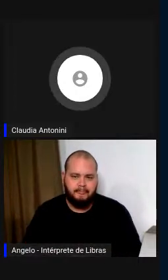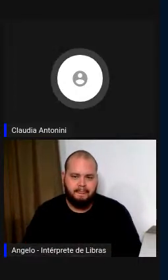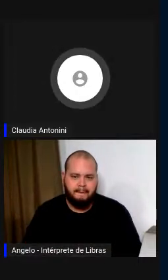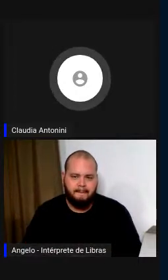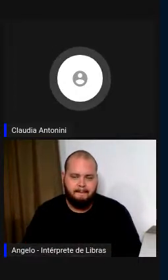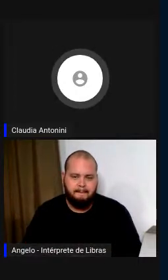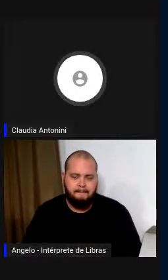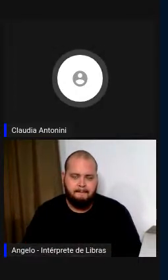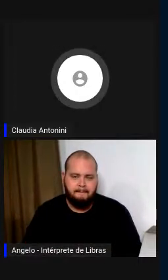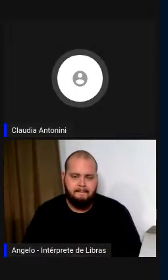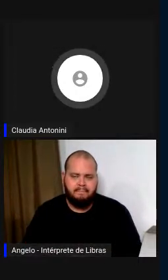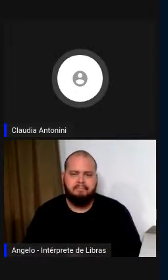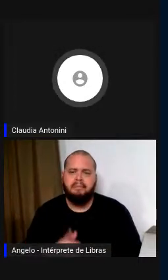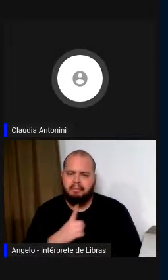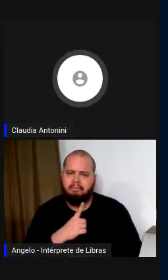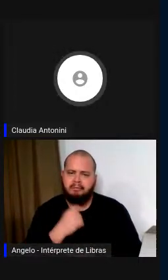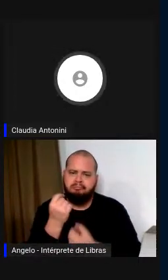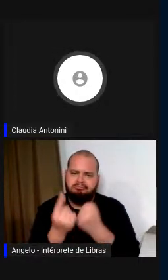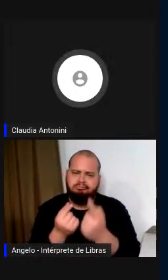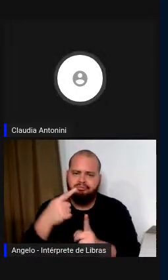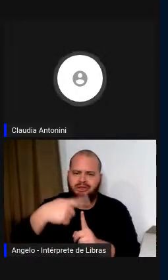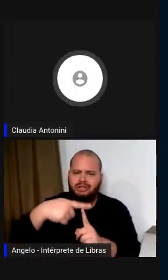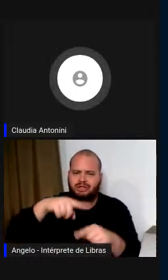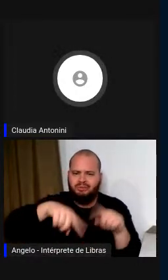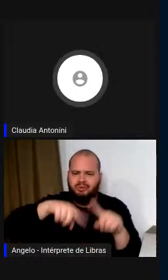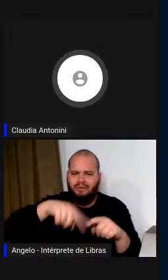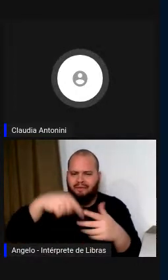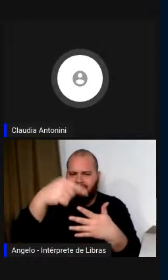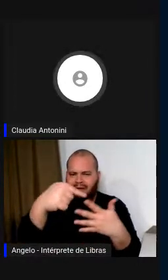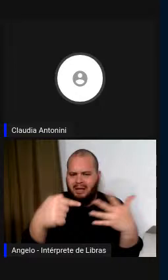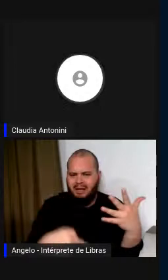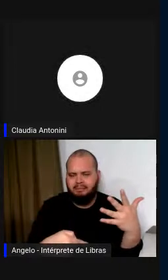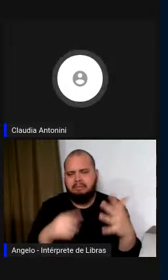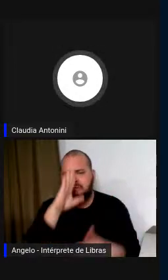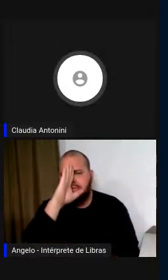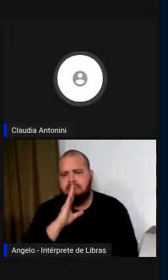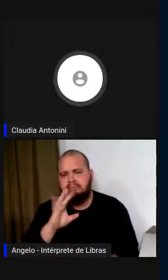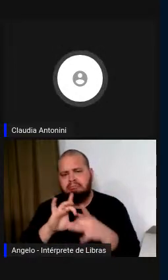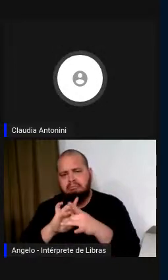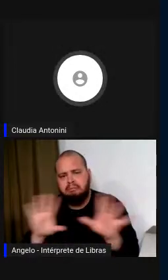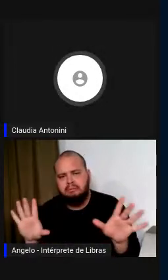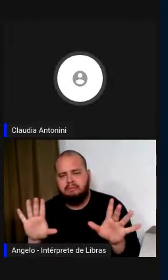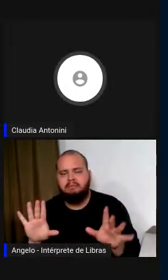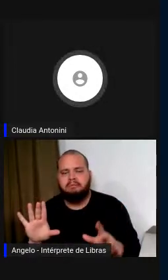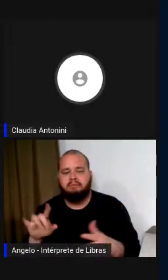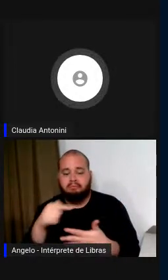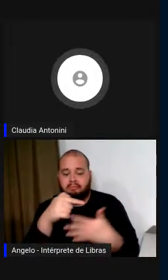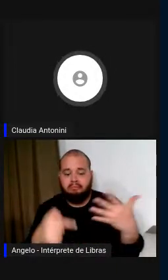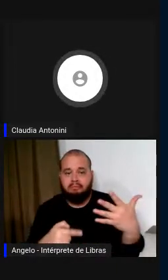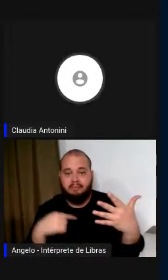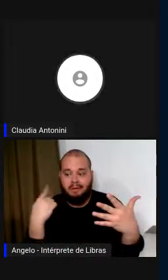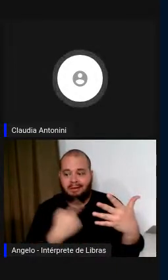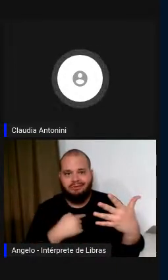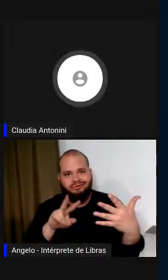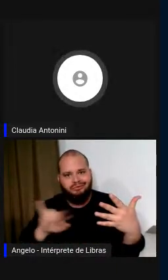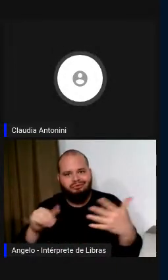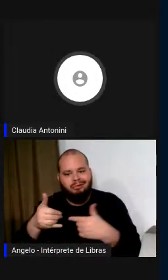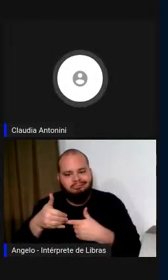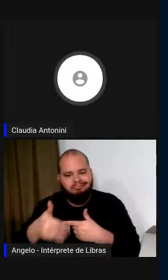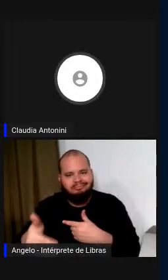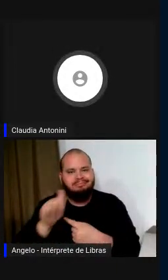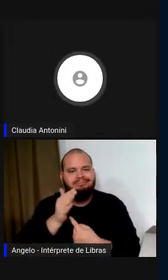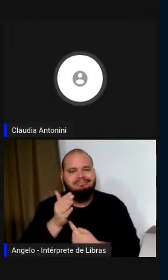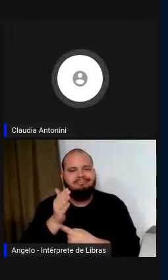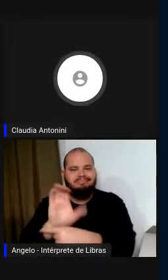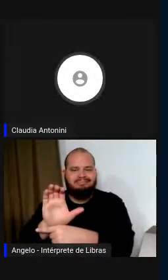existem tools disponíveis gratuitamente, entre os quais que nós vamos lançar em alguns dias, foi pensado